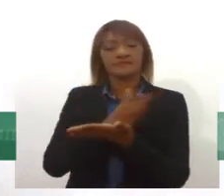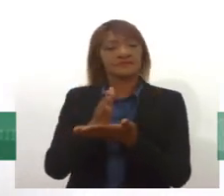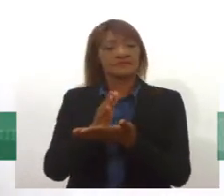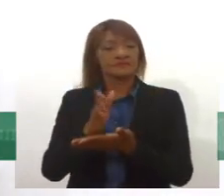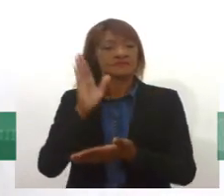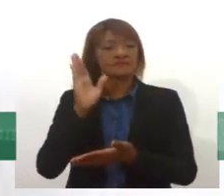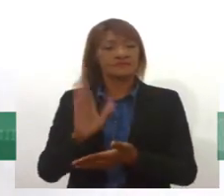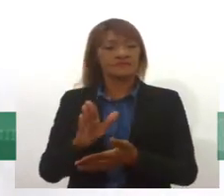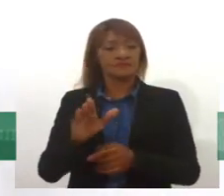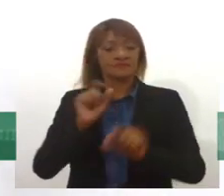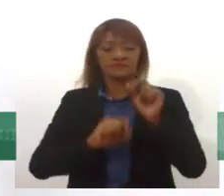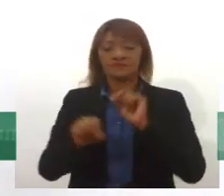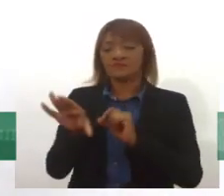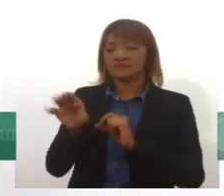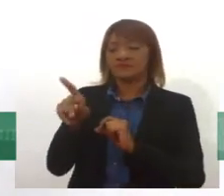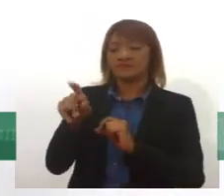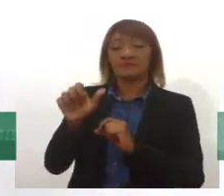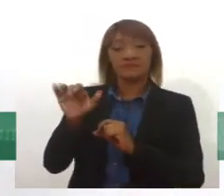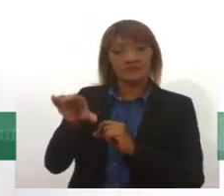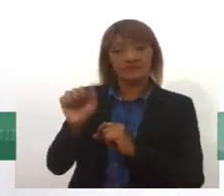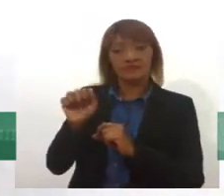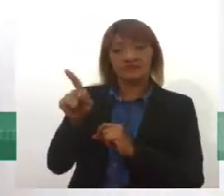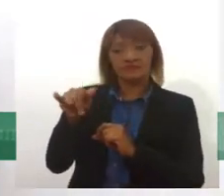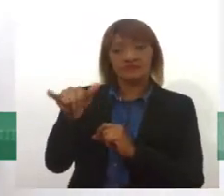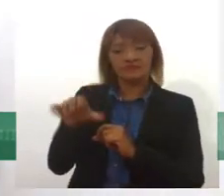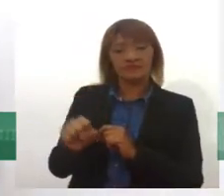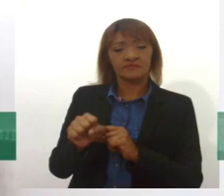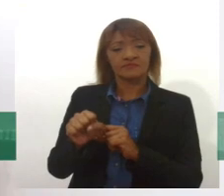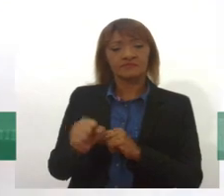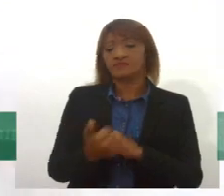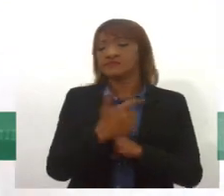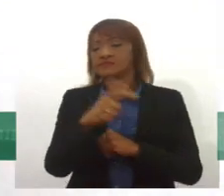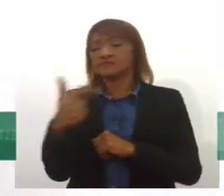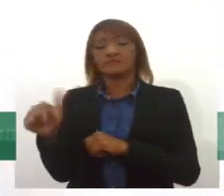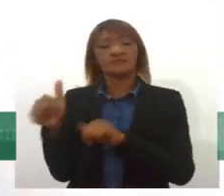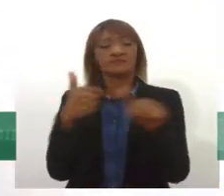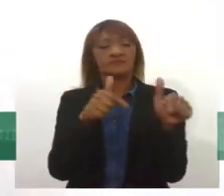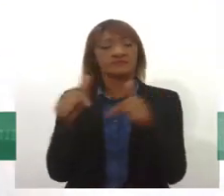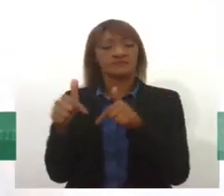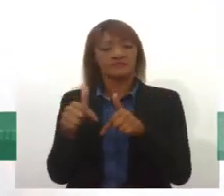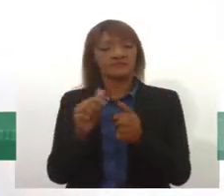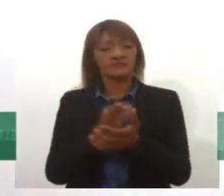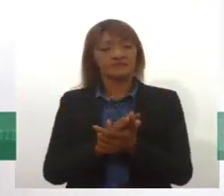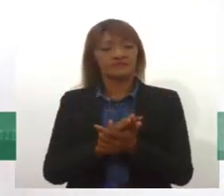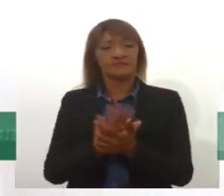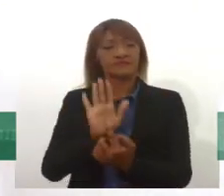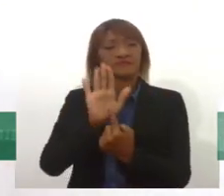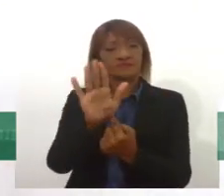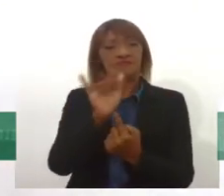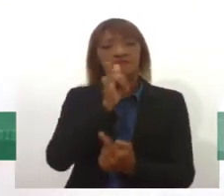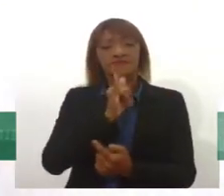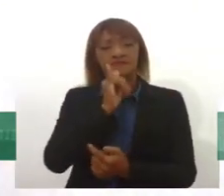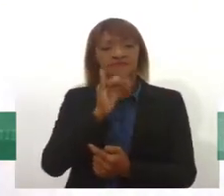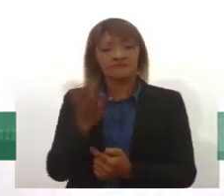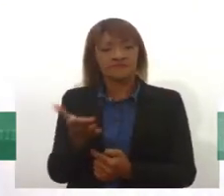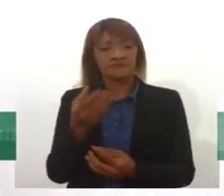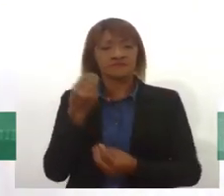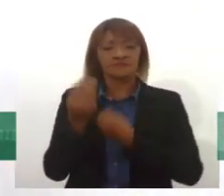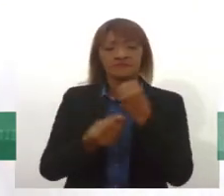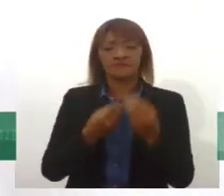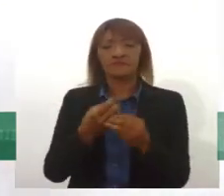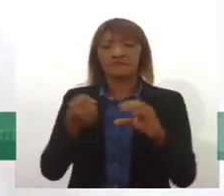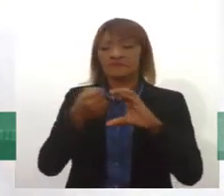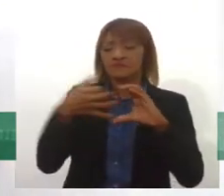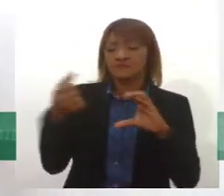nos CAPs como também a ampliação de alguns outros serviços. E aí, trazendo como exemplos, né, de dados e números de